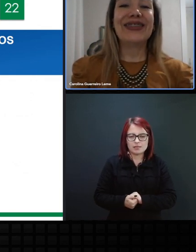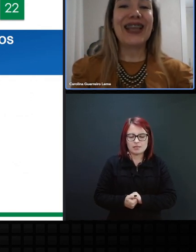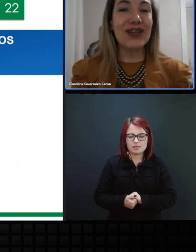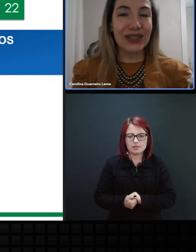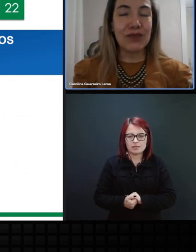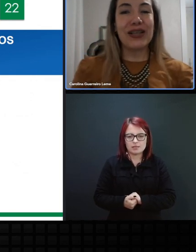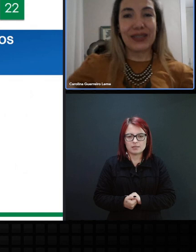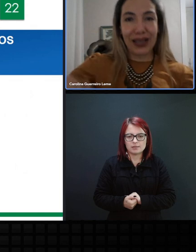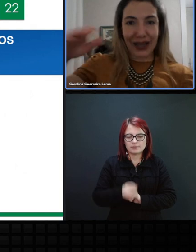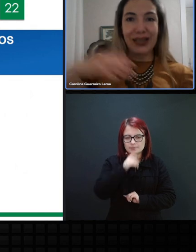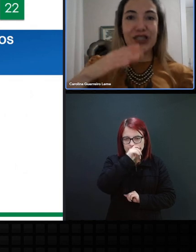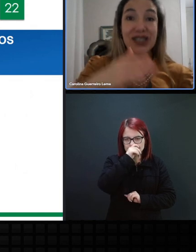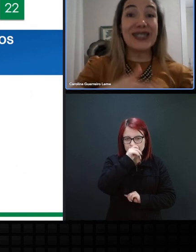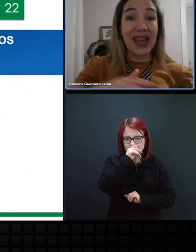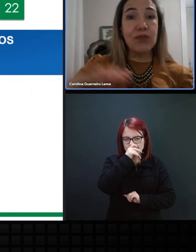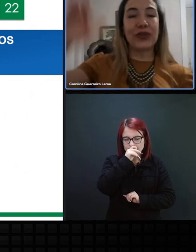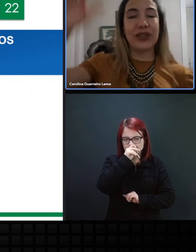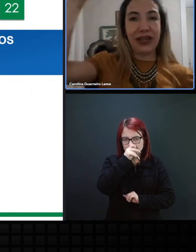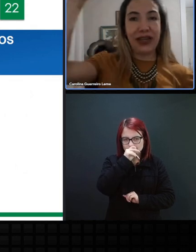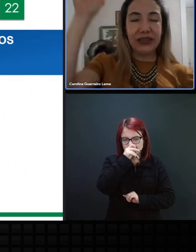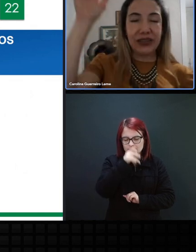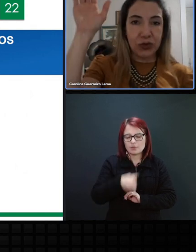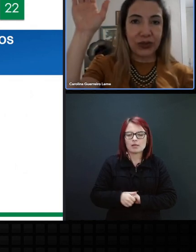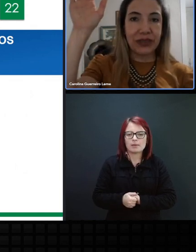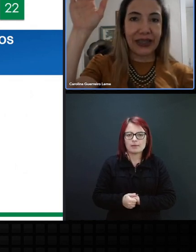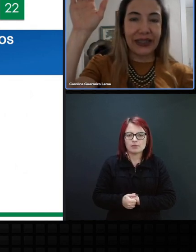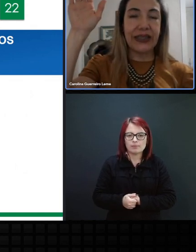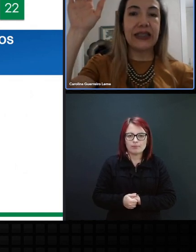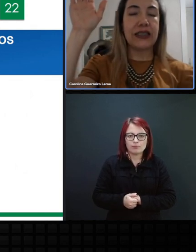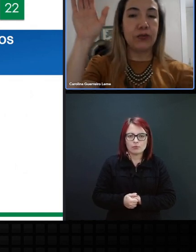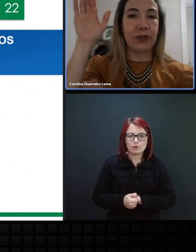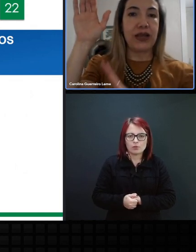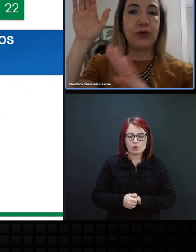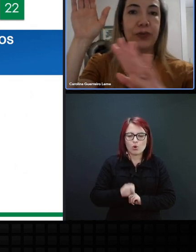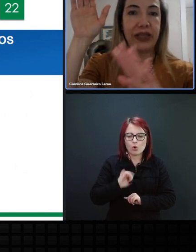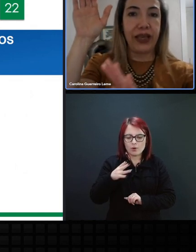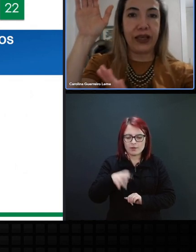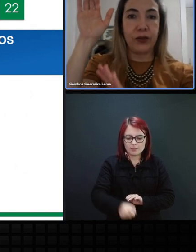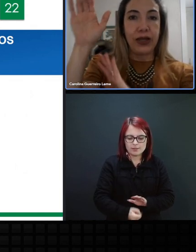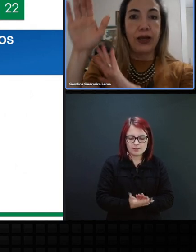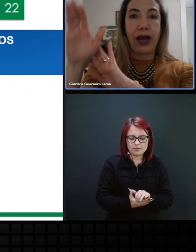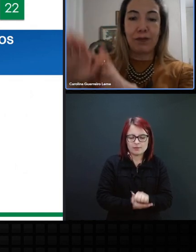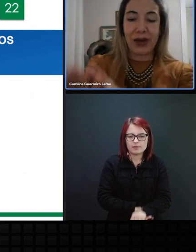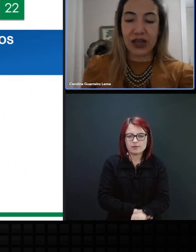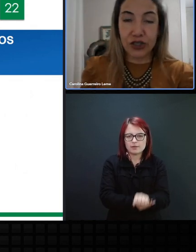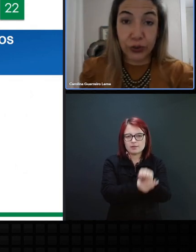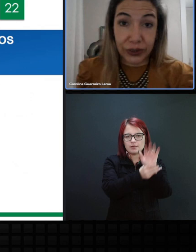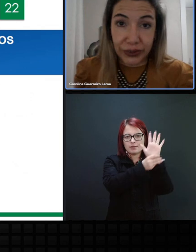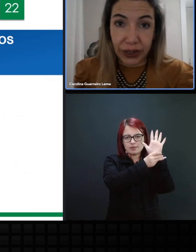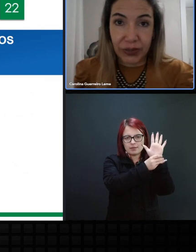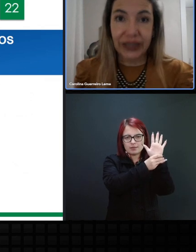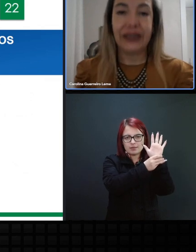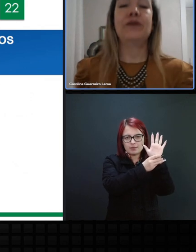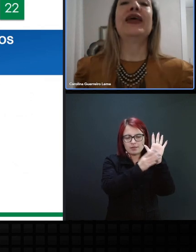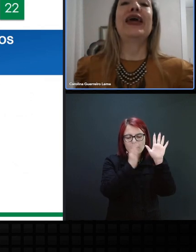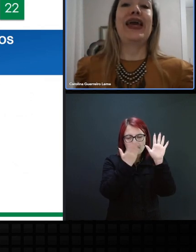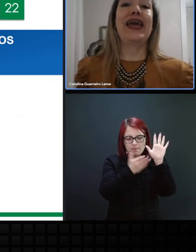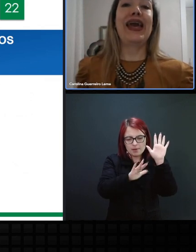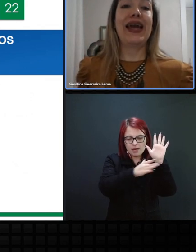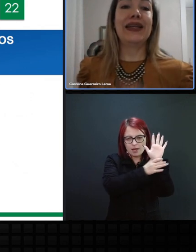tem esse exemplo, né, levanta a mão da criança para ir para o brinquedo, abaixa quando termina.